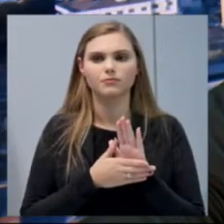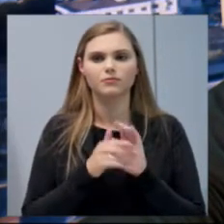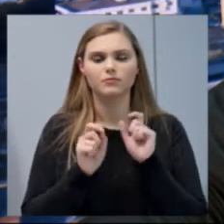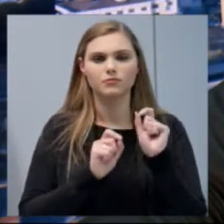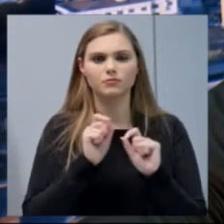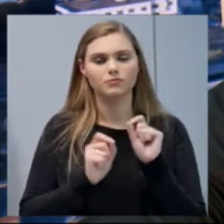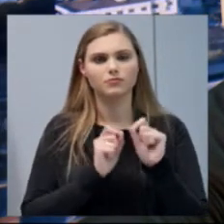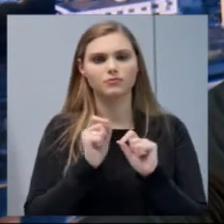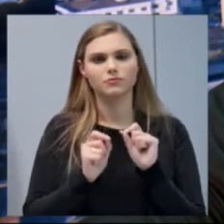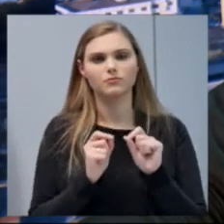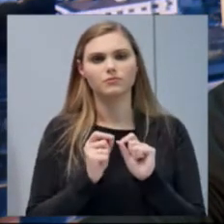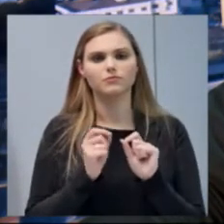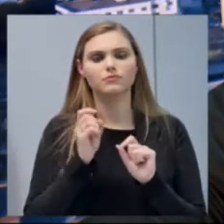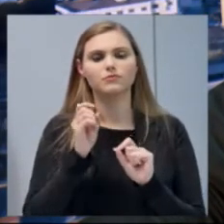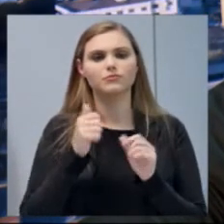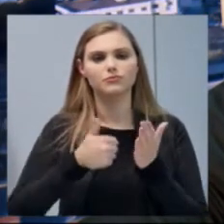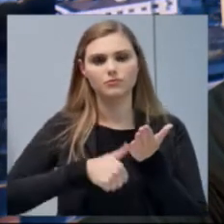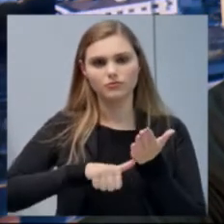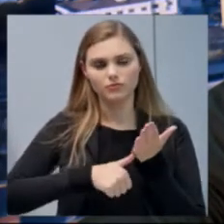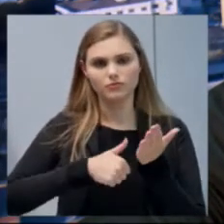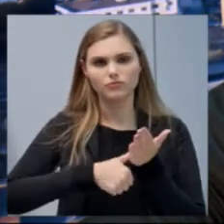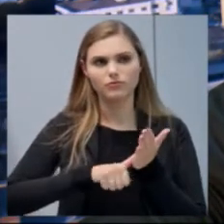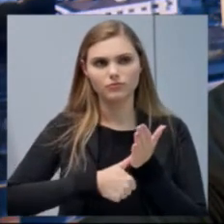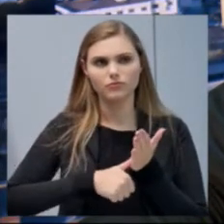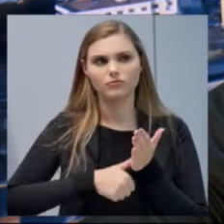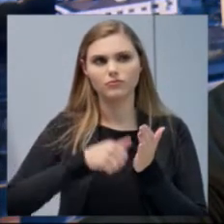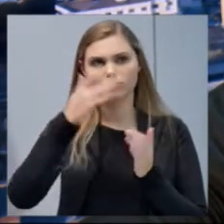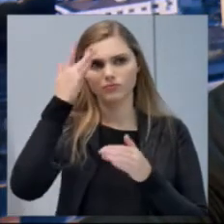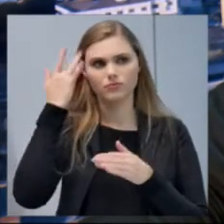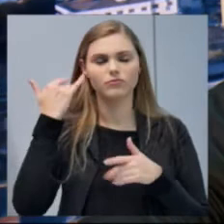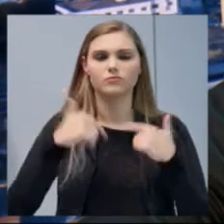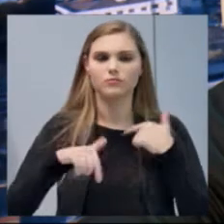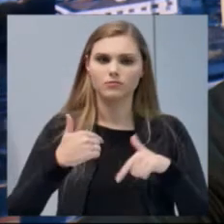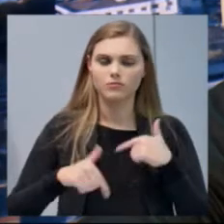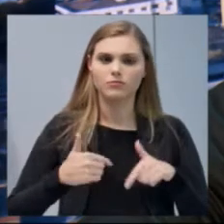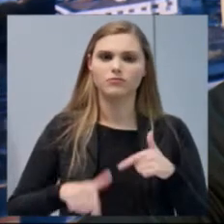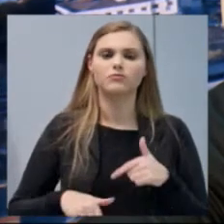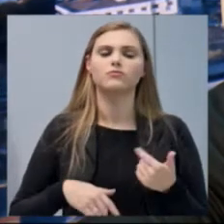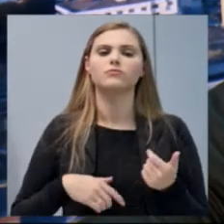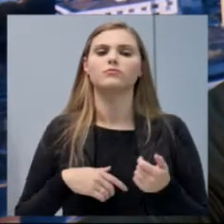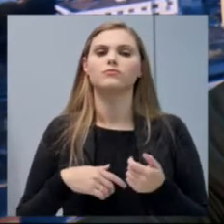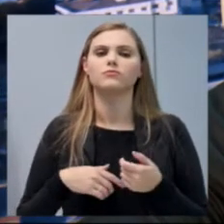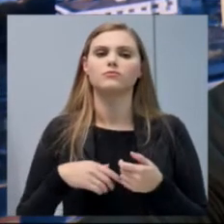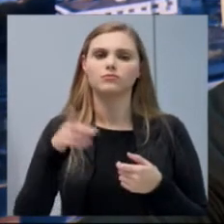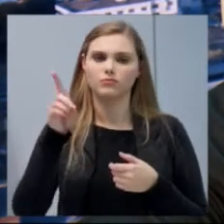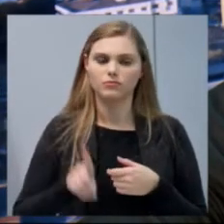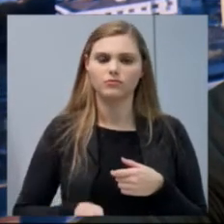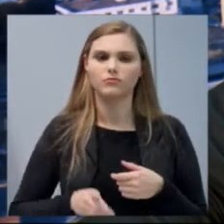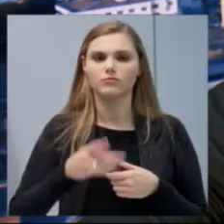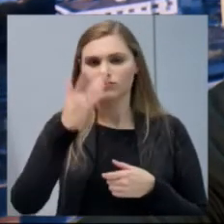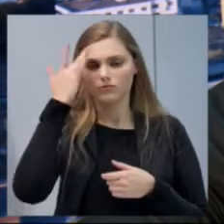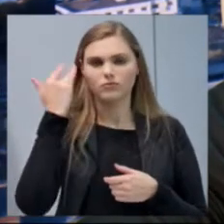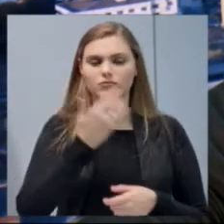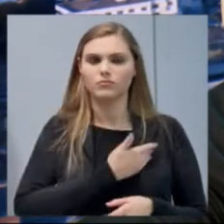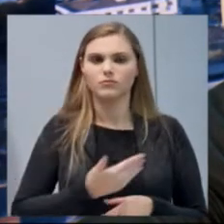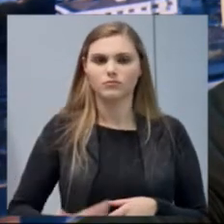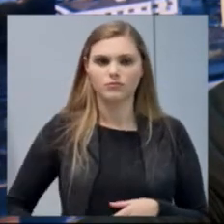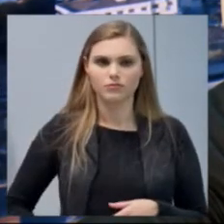sócios, associados, empregados, de fato, e direito dos agentes públicos